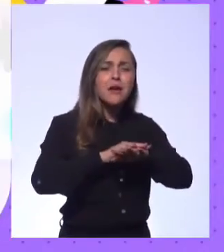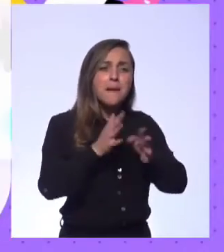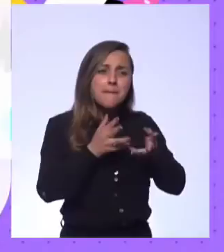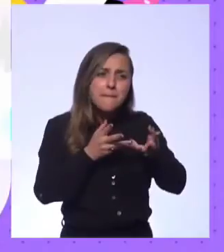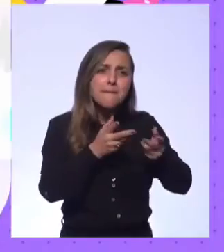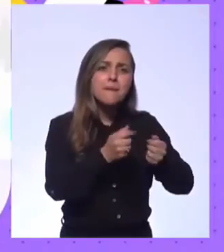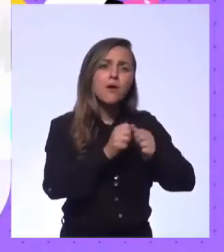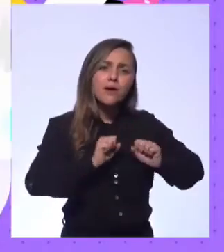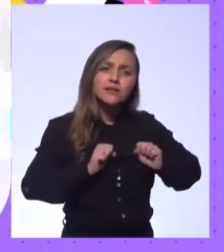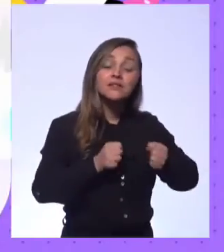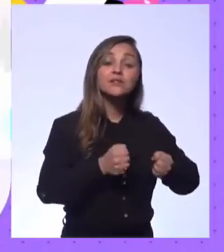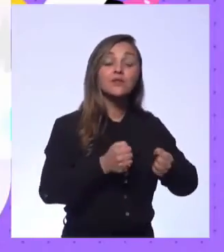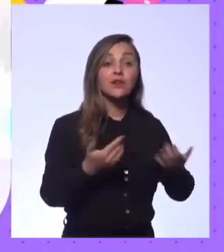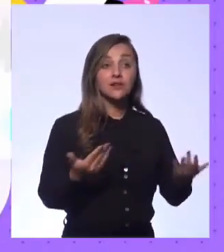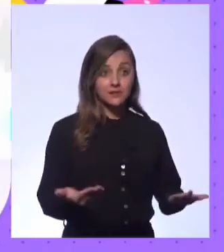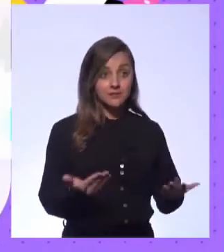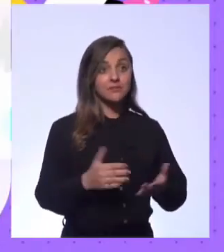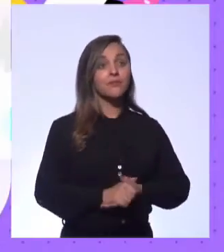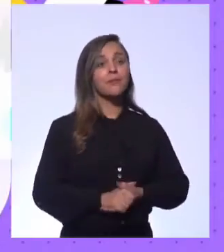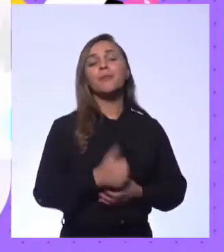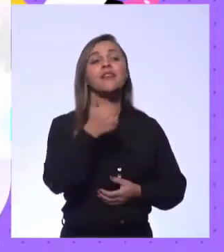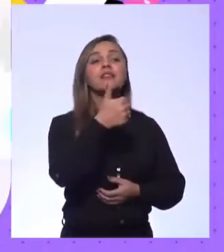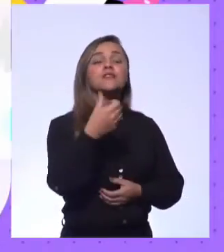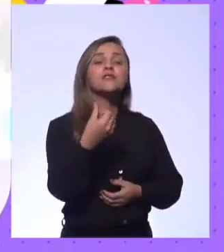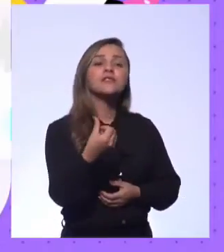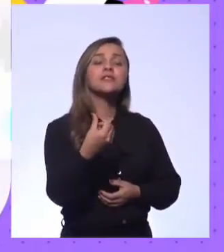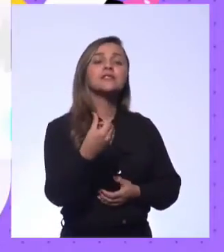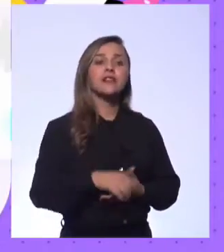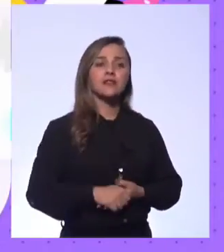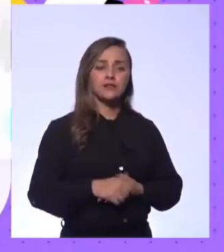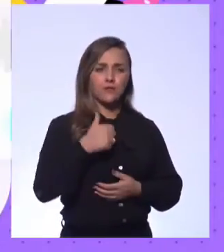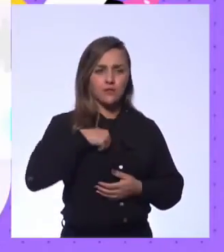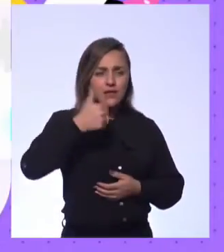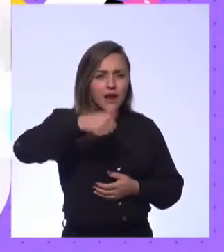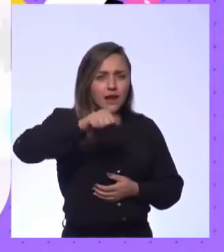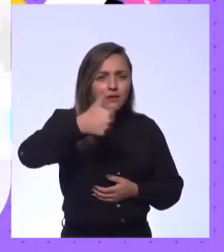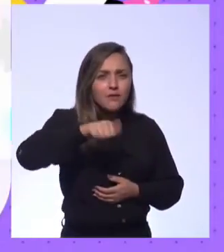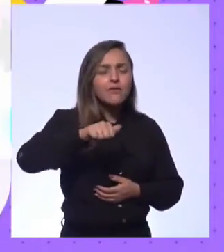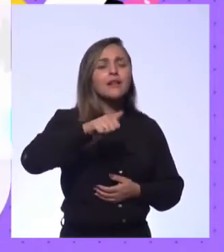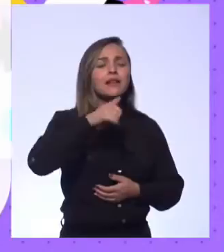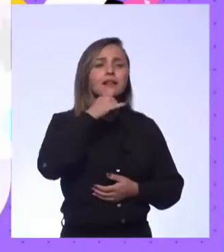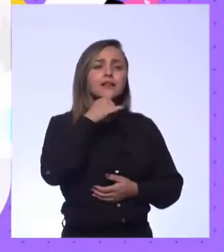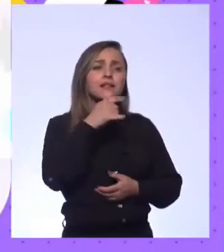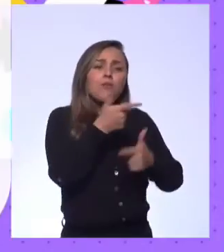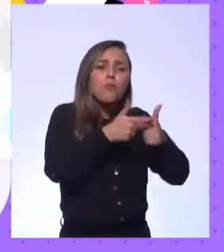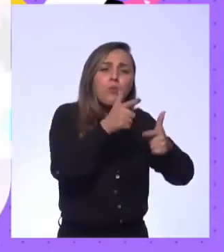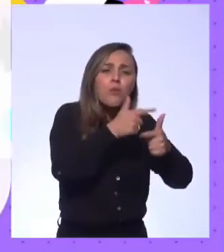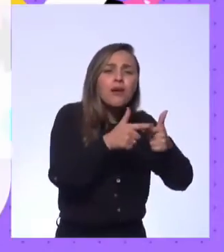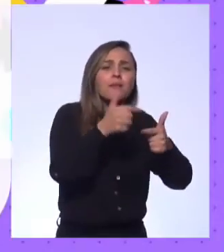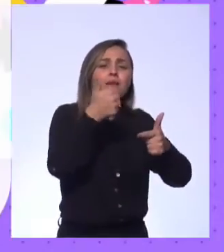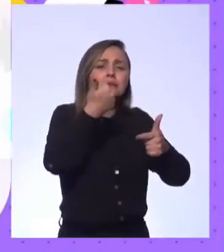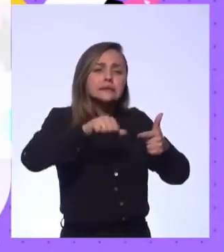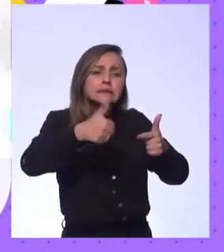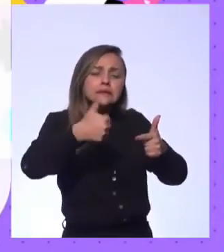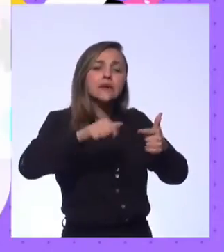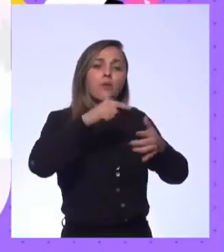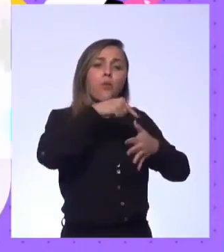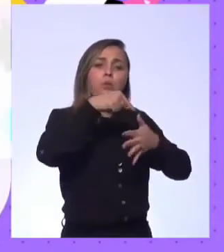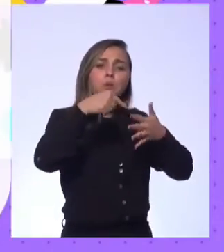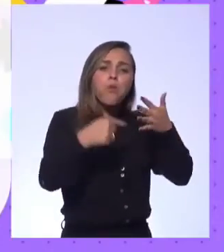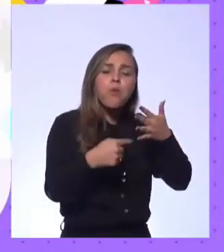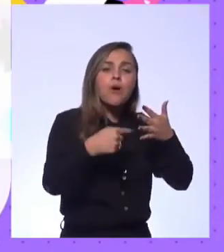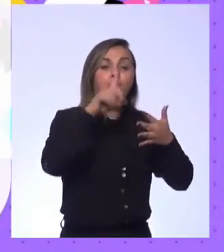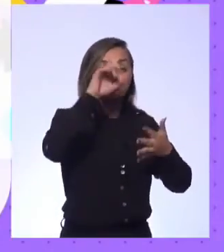Dezesseis, diante de um problema ou desafio, avalia alternativas para resolvê-lo e possíveis consequências de sua